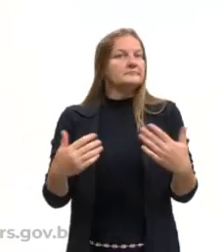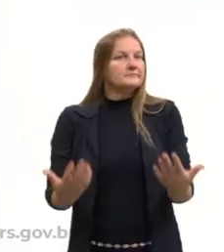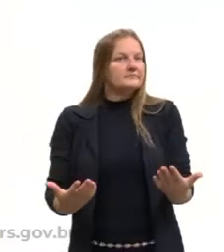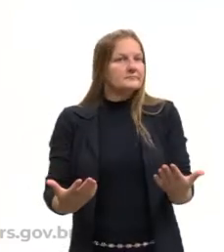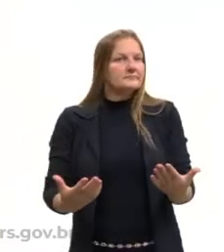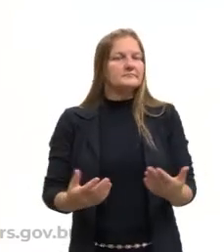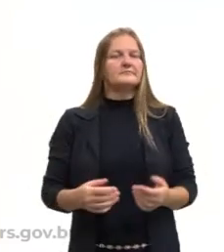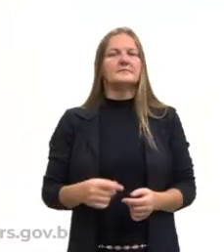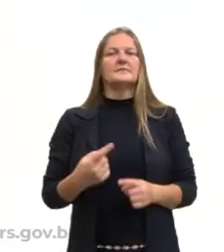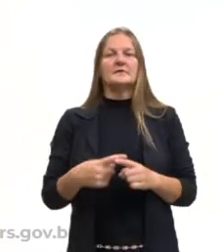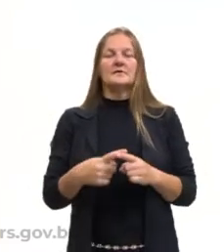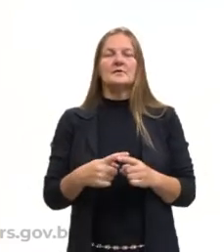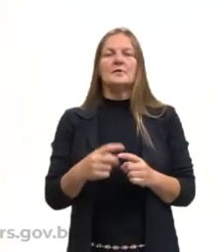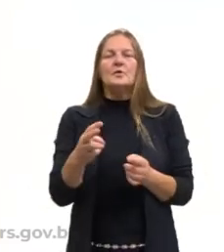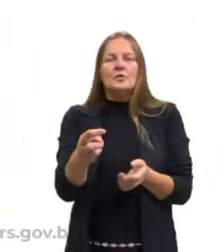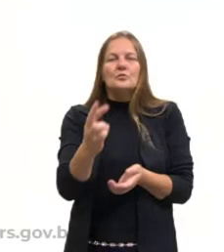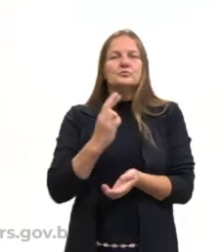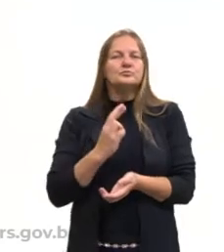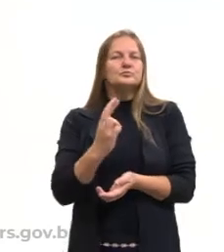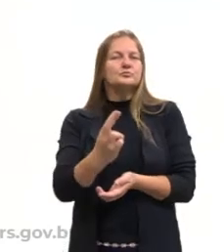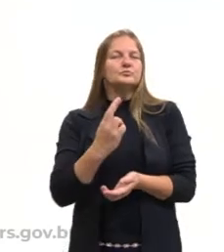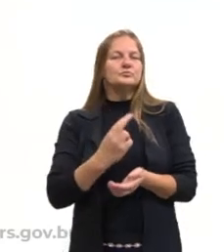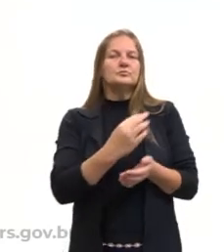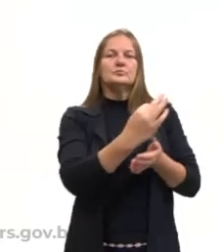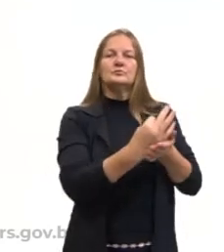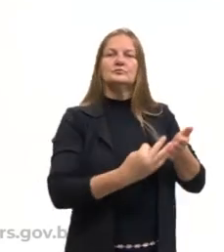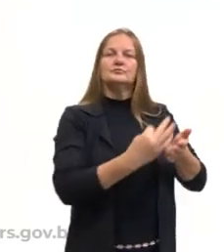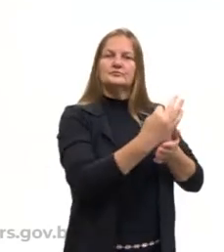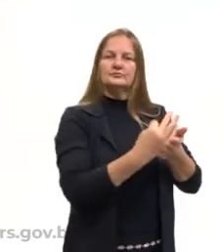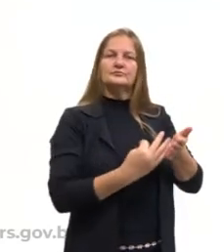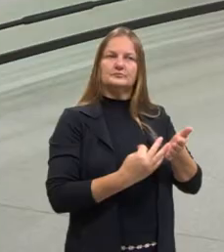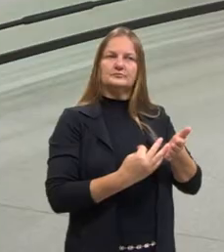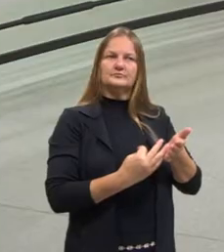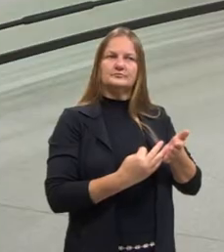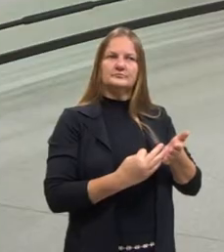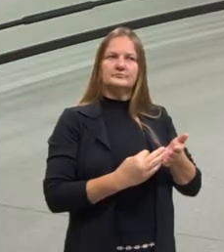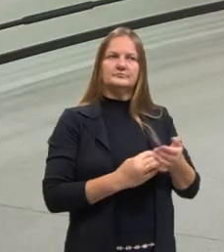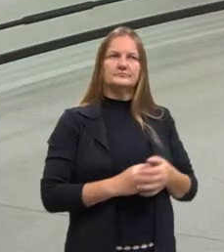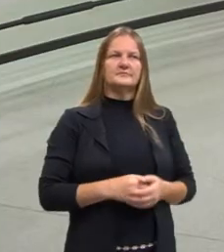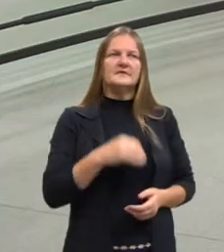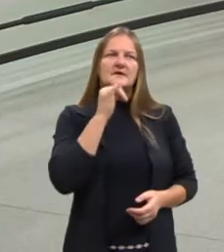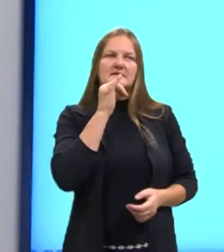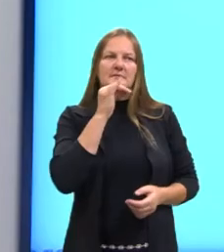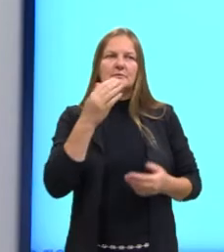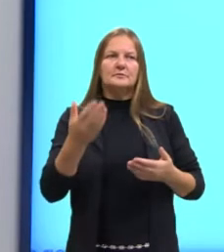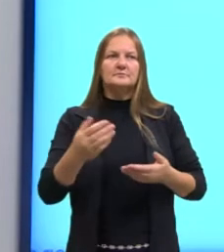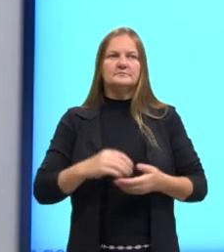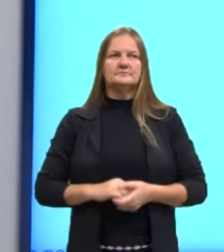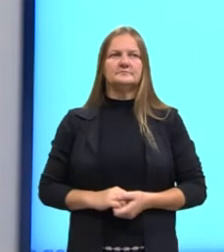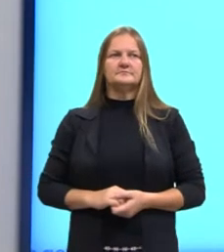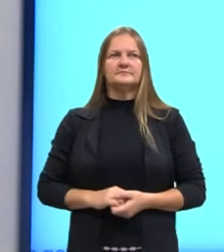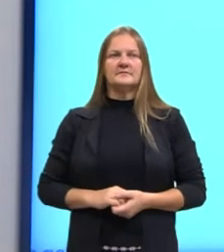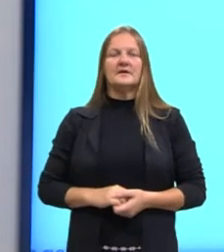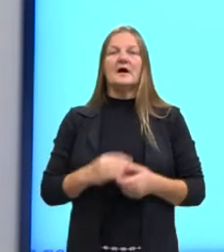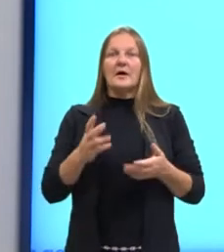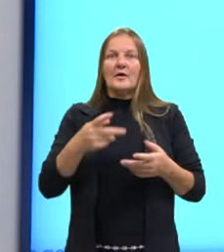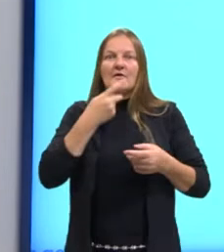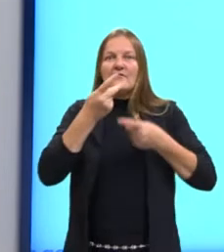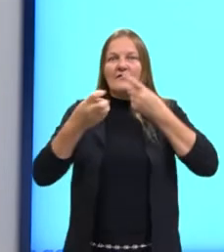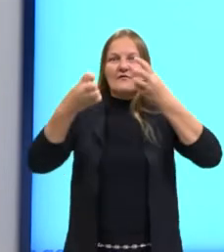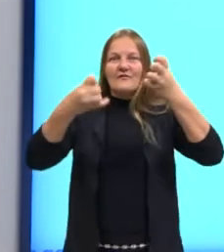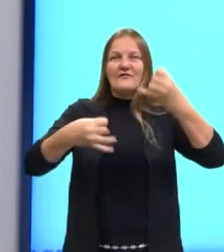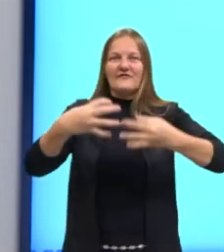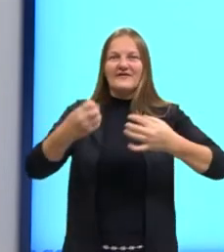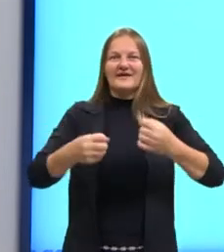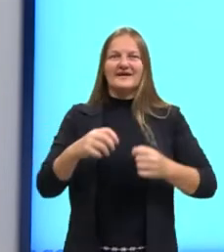então, reconhecer as palavras em texto nesse idioma. Por exemplo, agora, então, eu vou falar em inglês. Minhas colegas de